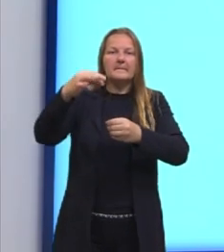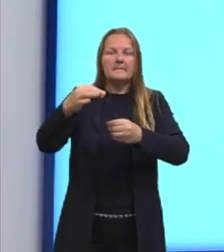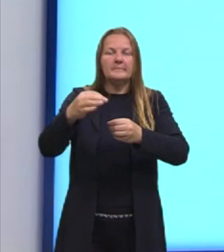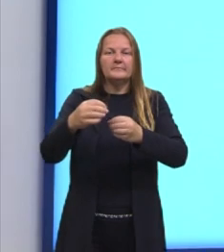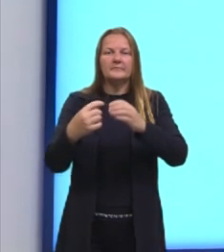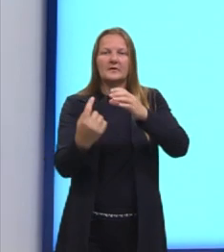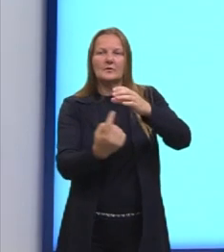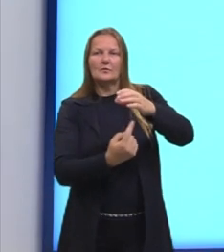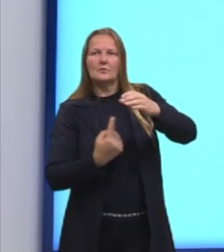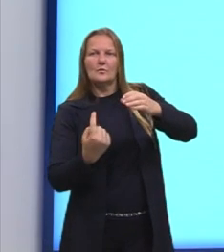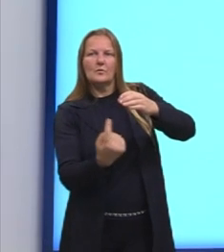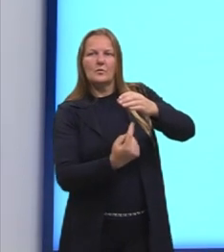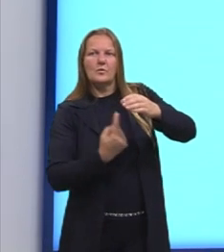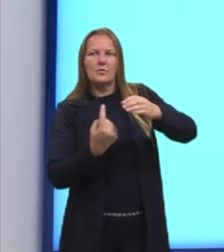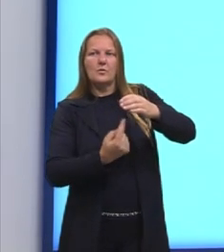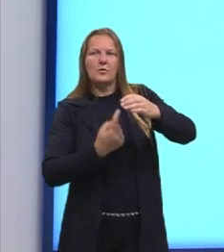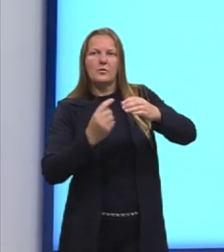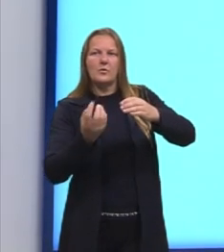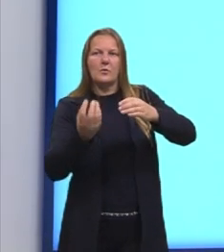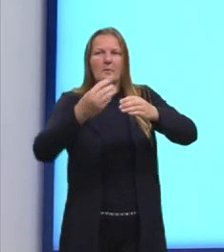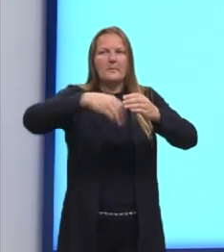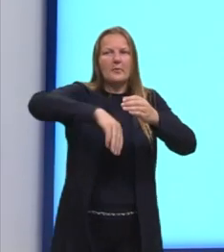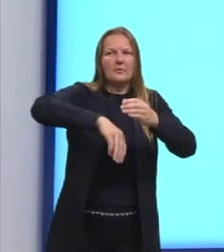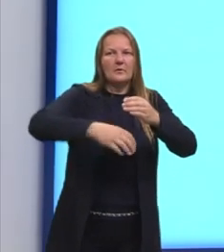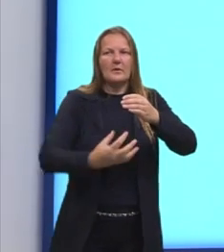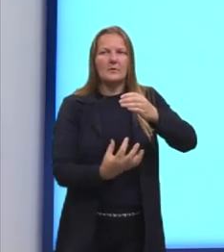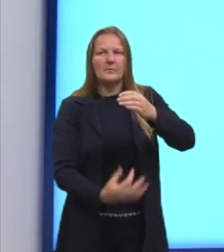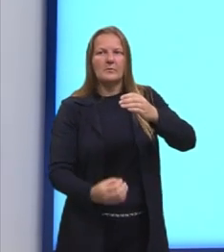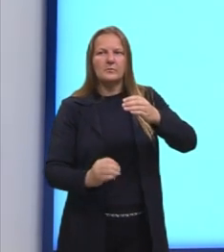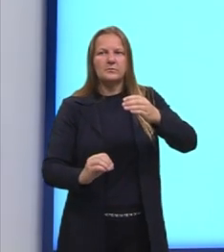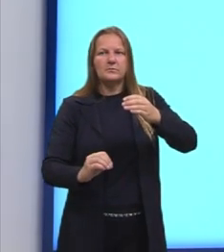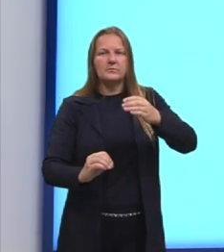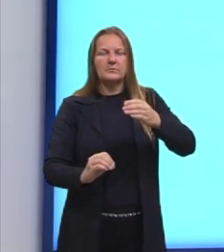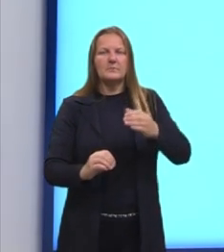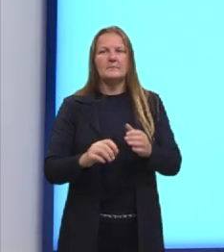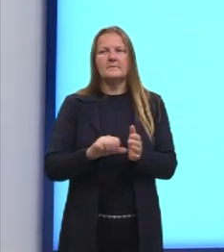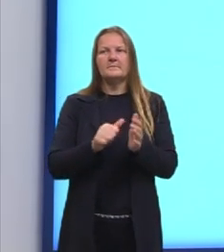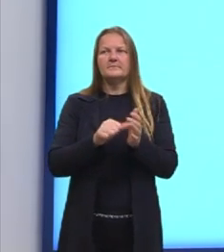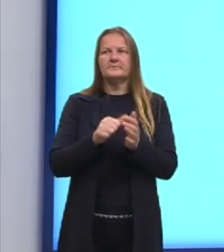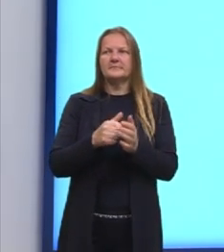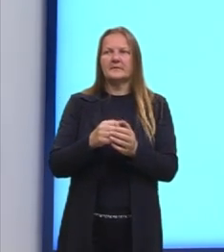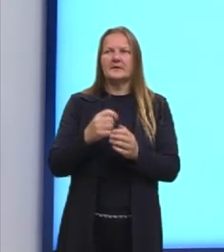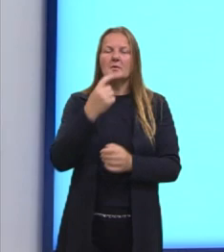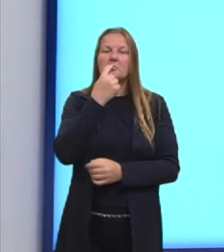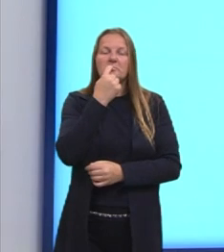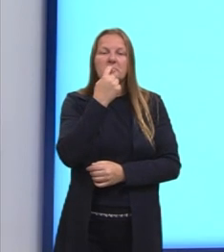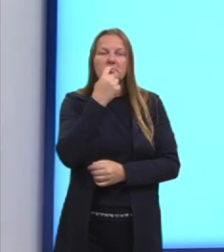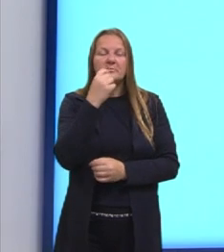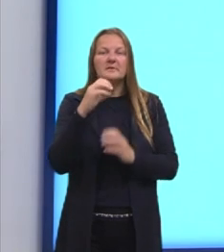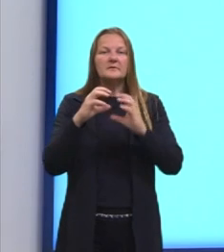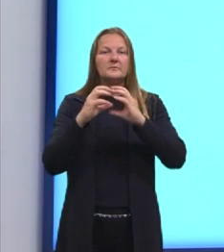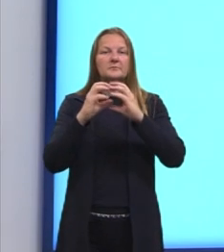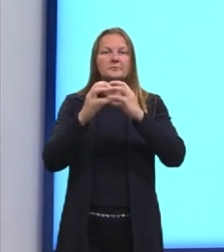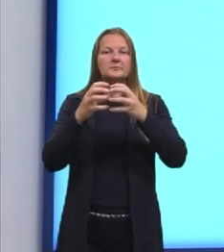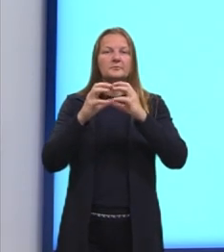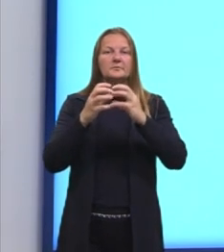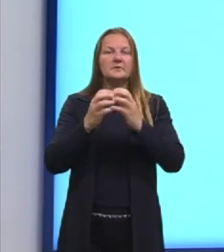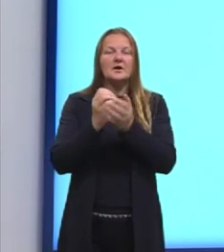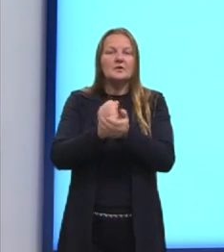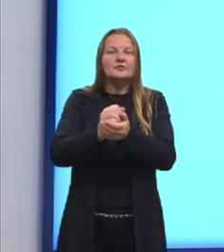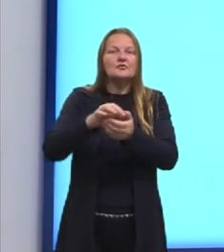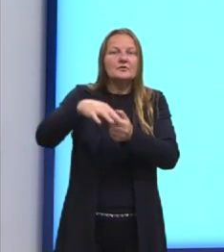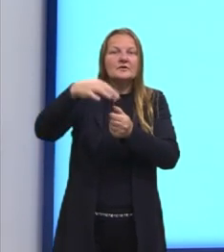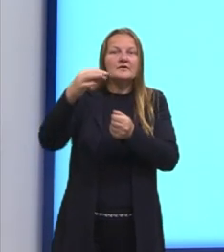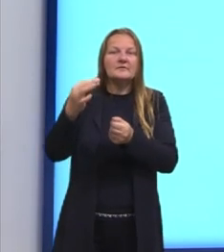vermelhas. Então, eu vou dizer que o primeiro evento aqui é sair uma bola vermelha e qual vai ser a